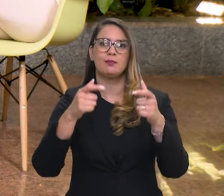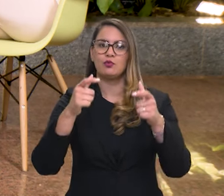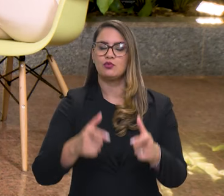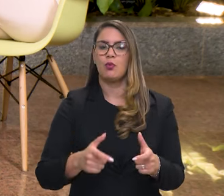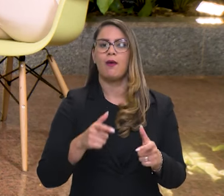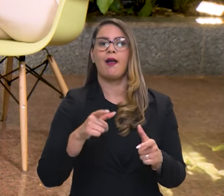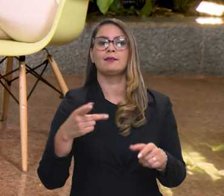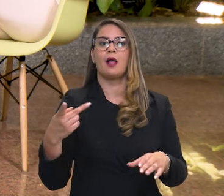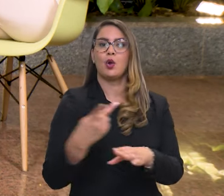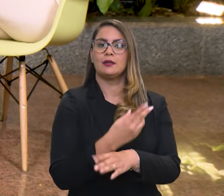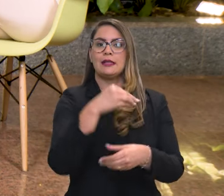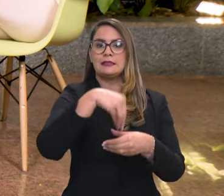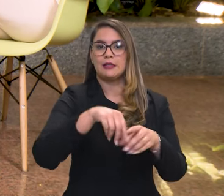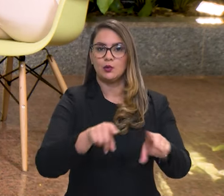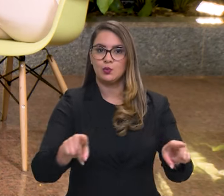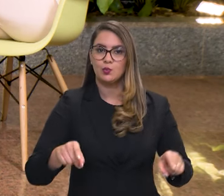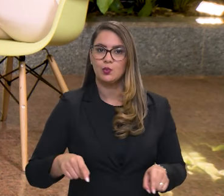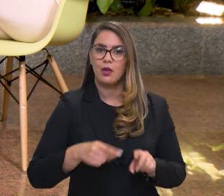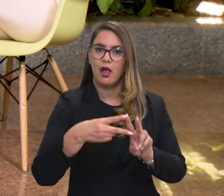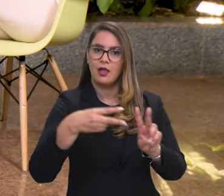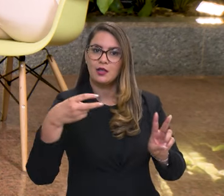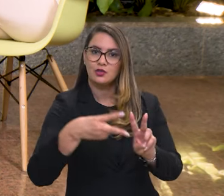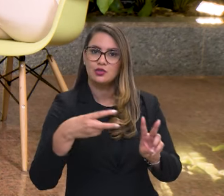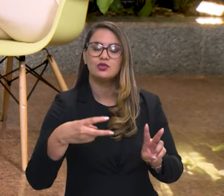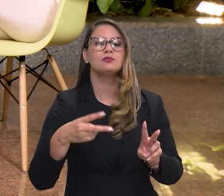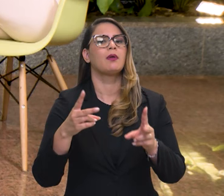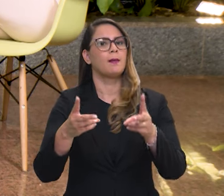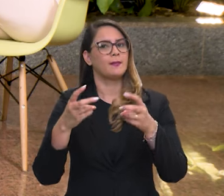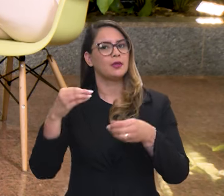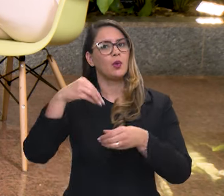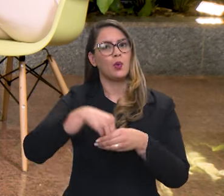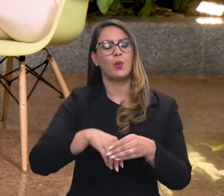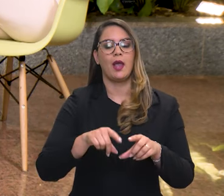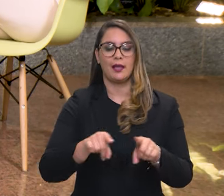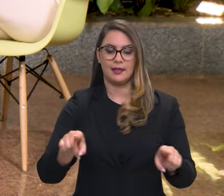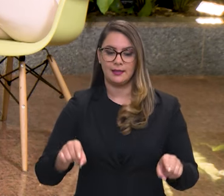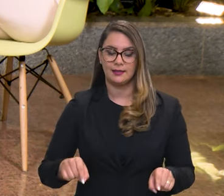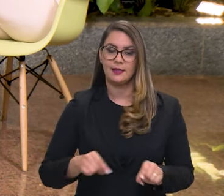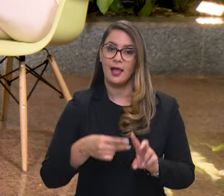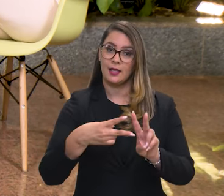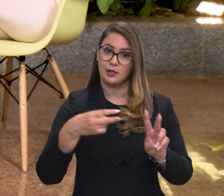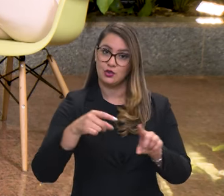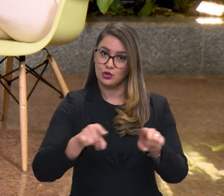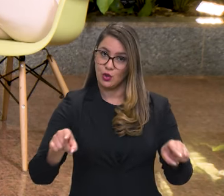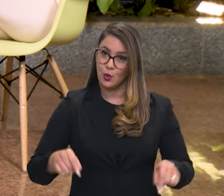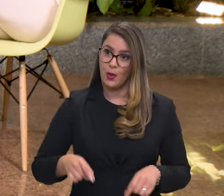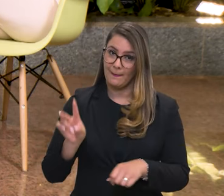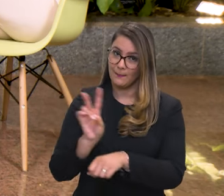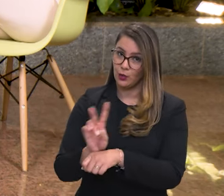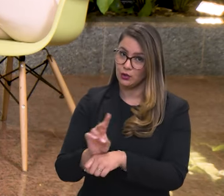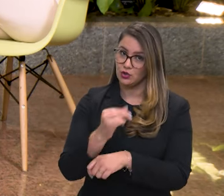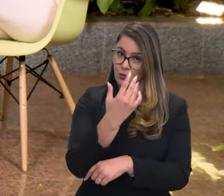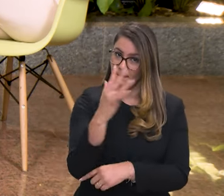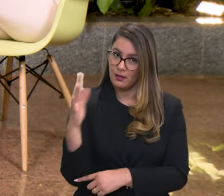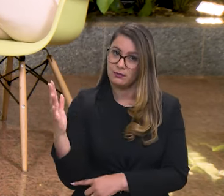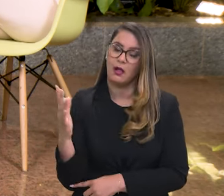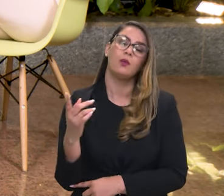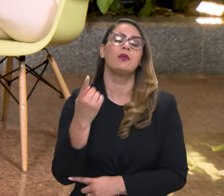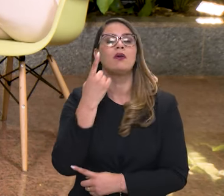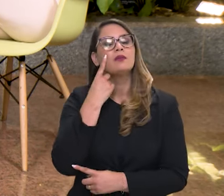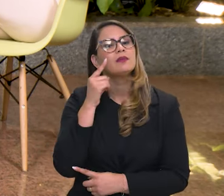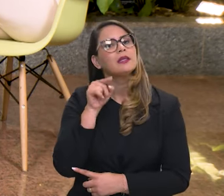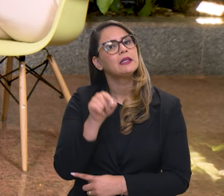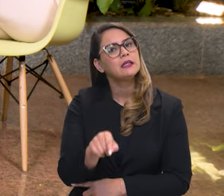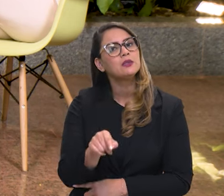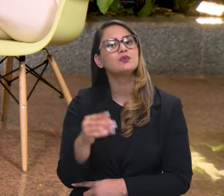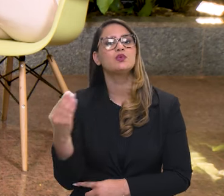mais de mil equipamentos até agora, combatendo o garimpo, notadamente em terras indígenas e áreas protegidas. E muitas vezes a gente se